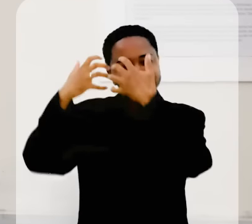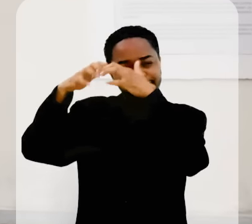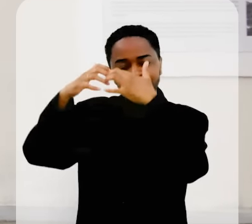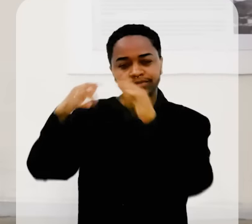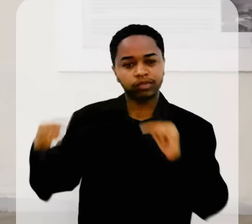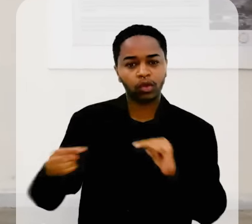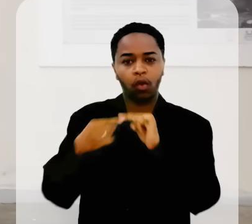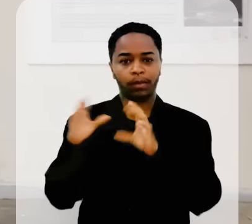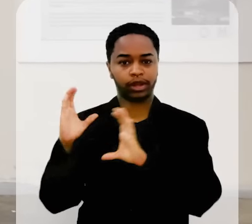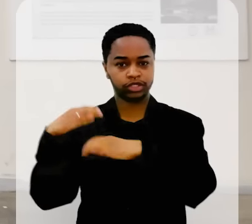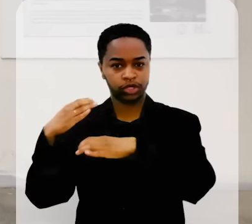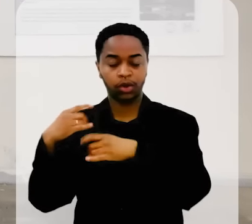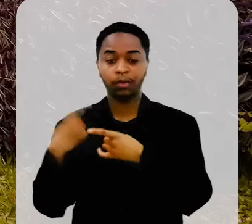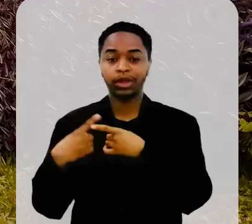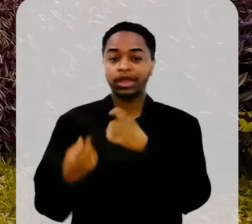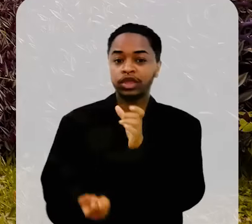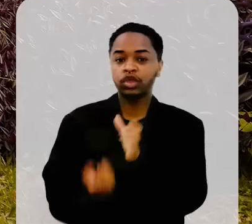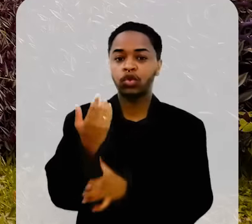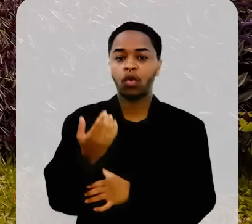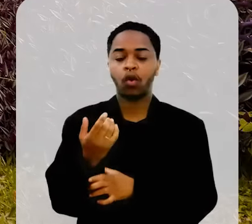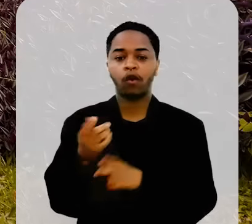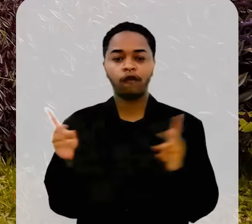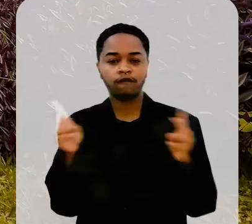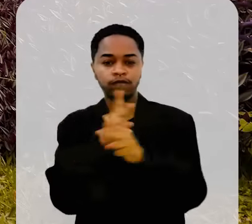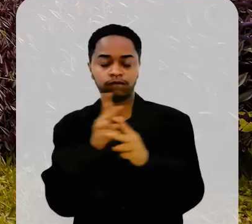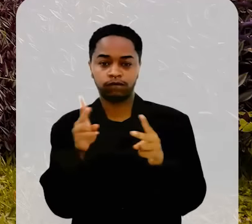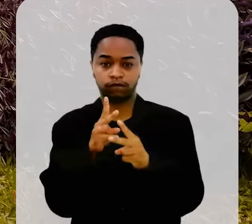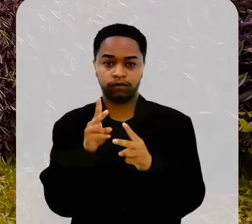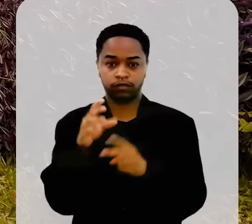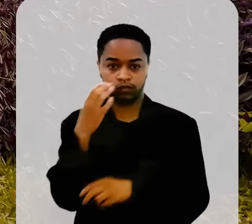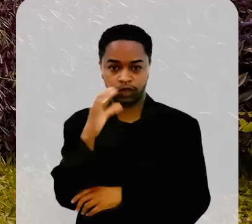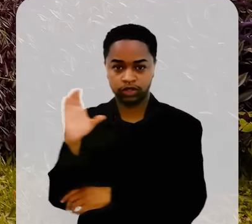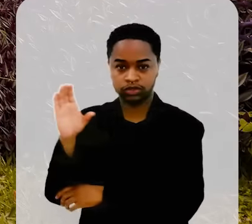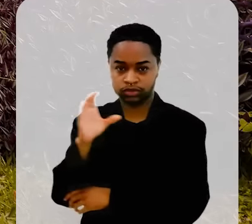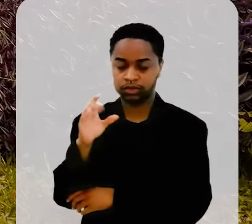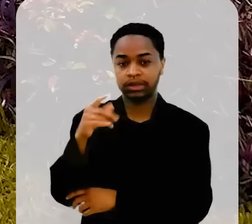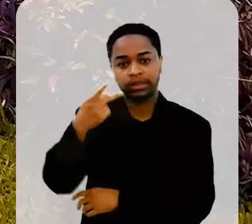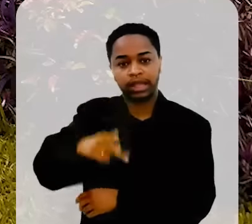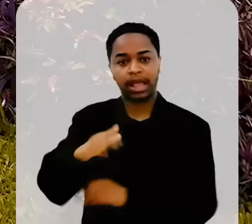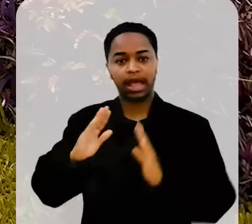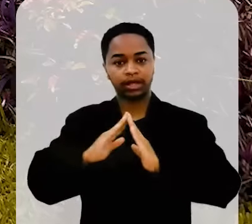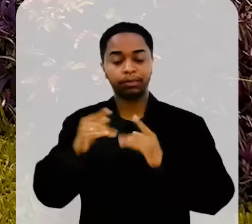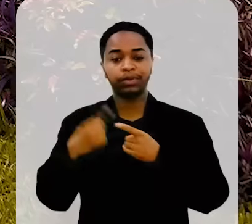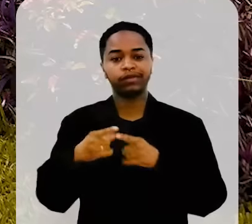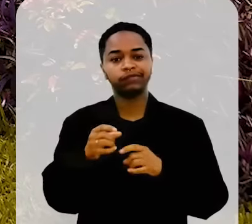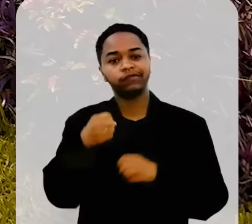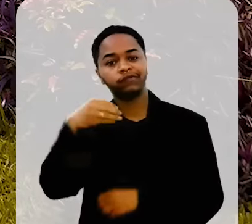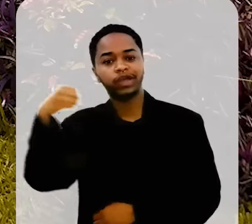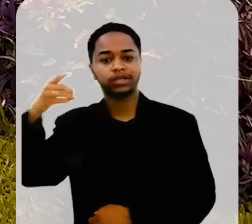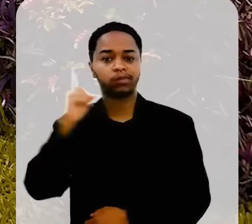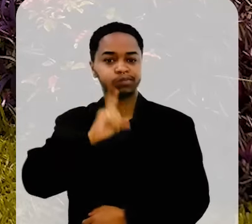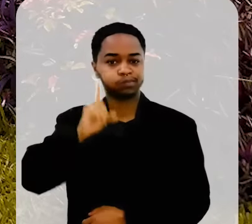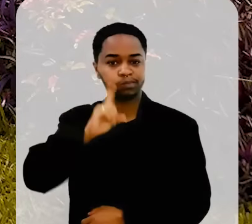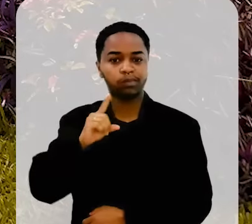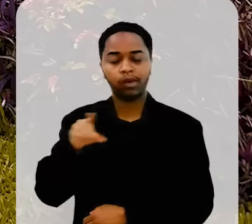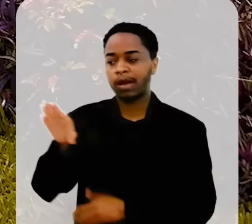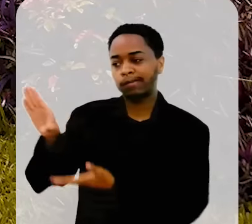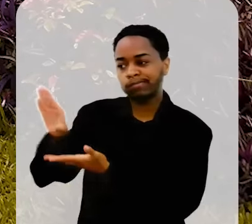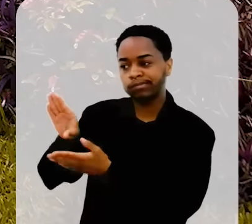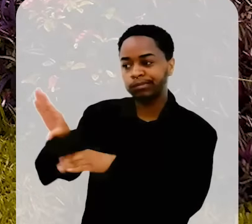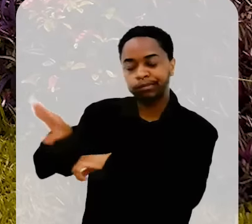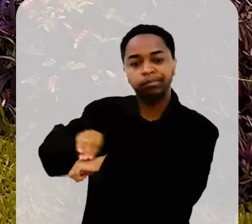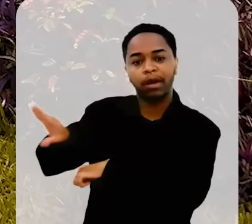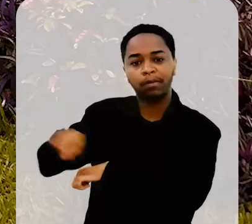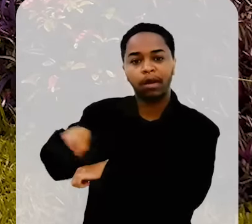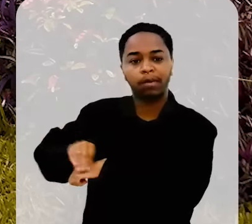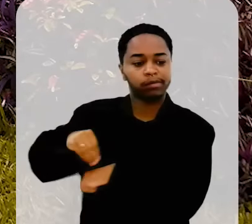mas a cabeça dele pensava como engenheiro. Ele fez um ventilador para a casa, ele ia muito aos Estados Unidos e pegava essas coisas